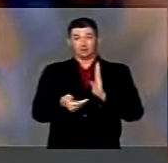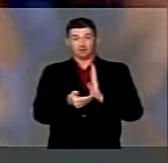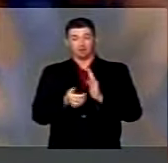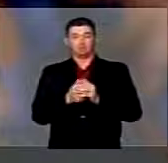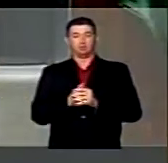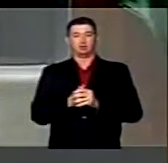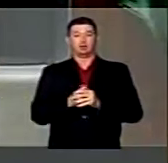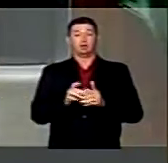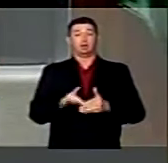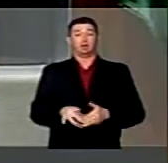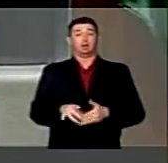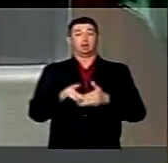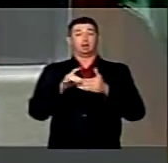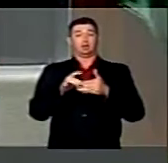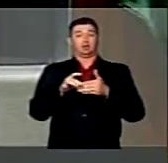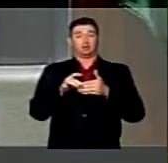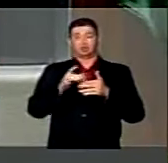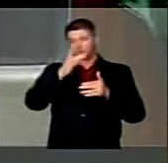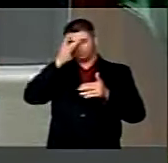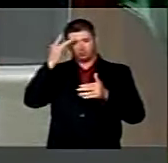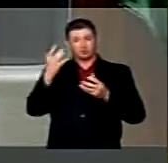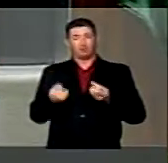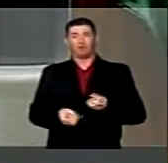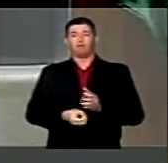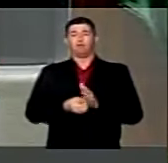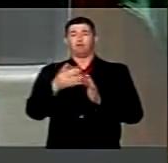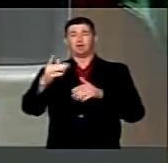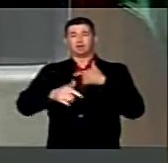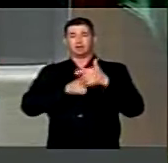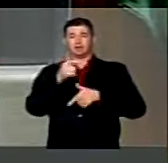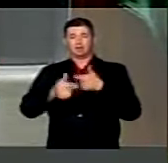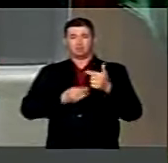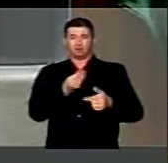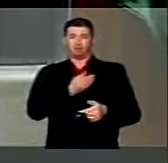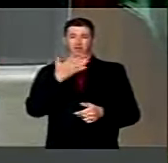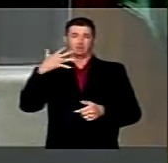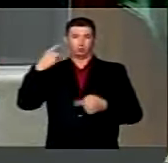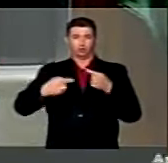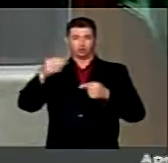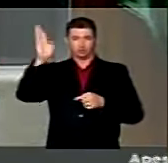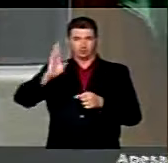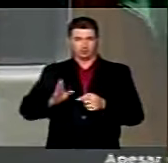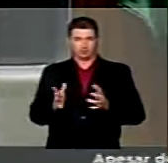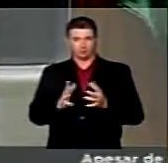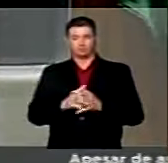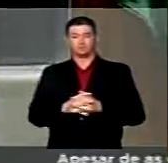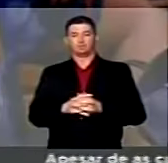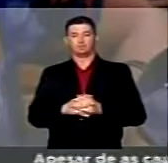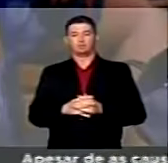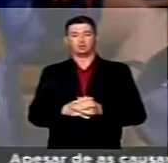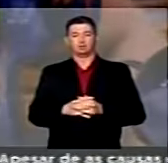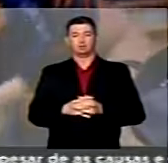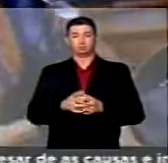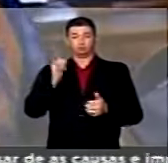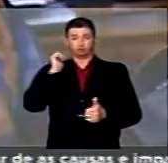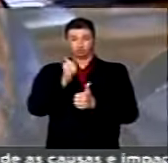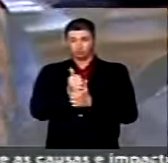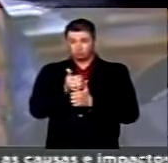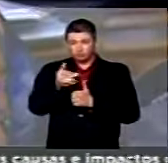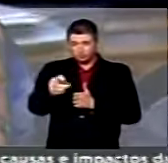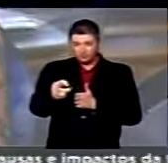líder de tantos que atuam no parlamento e na vida política do nosso país. Substituí-la